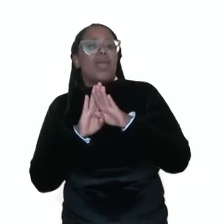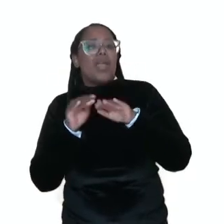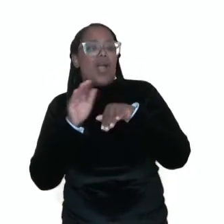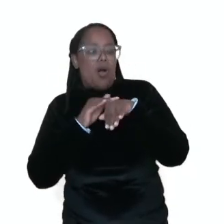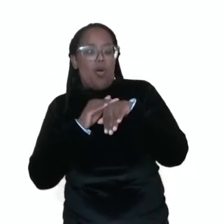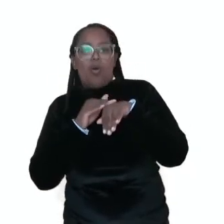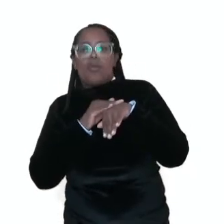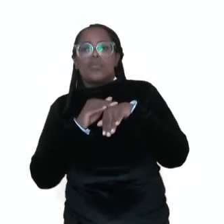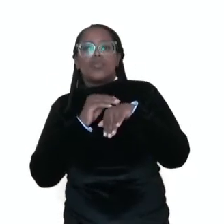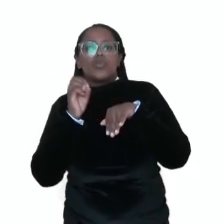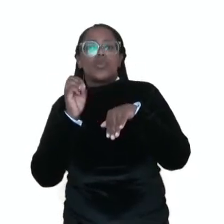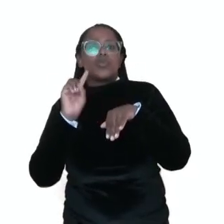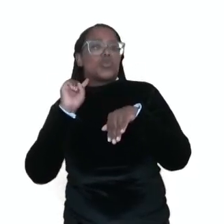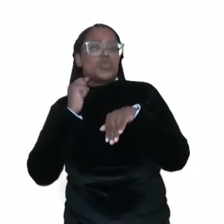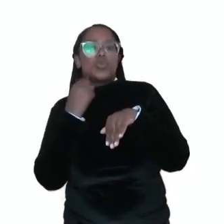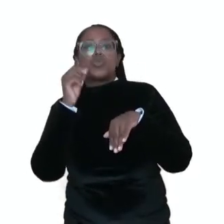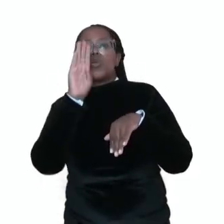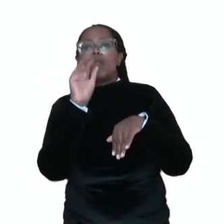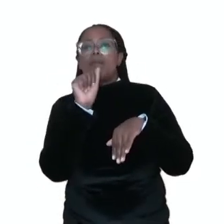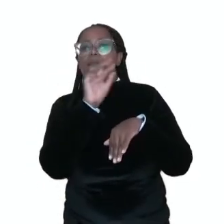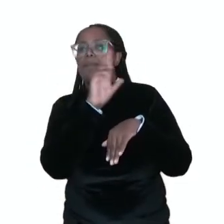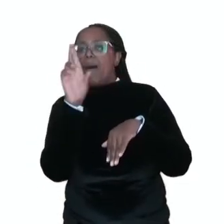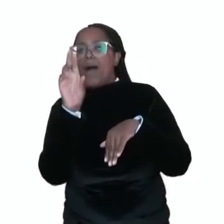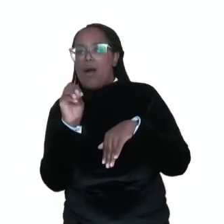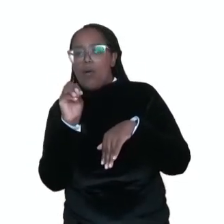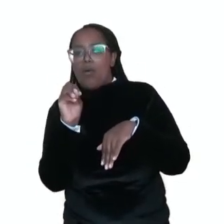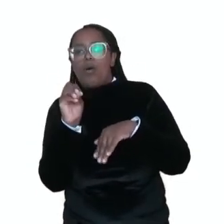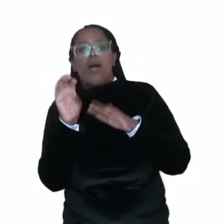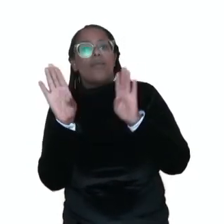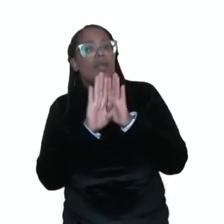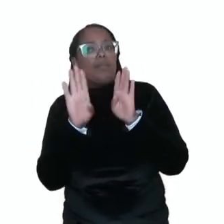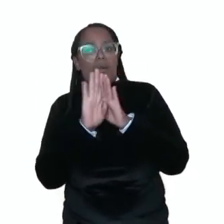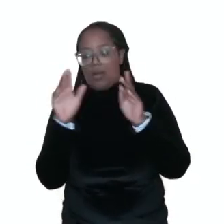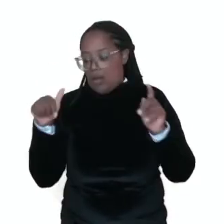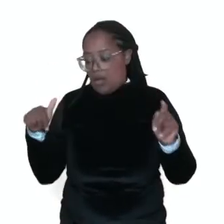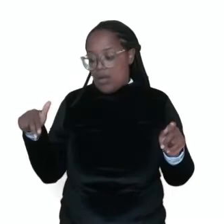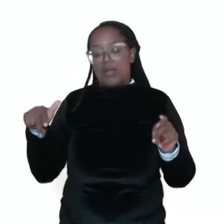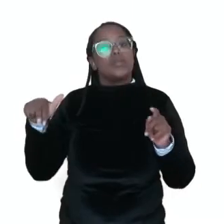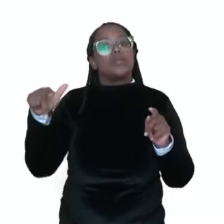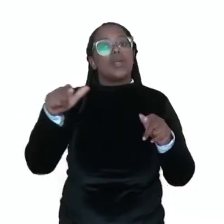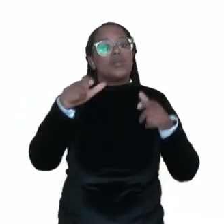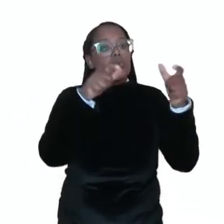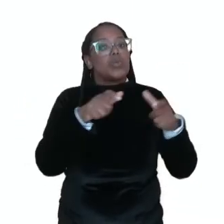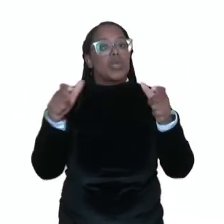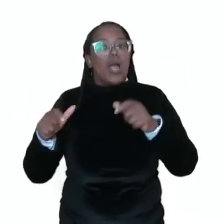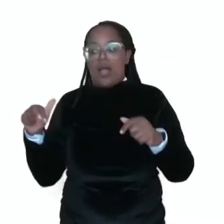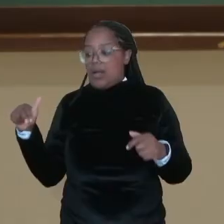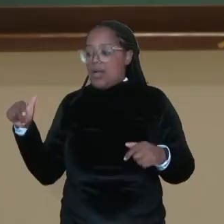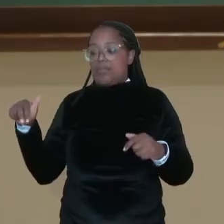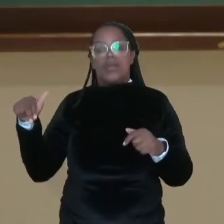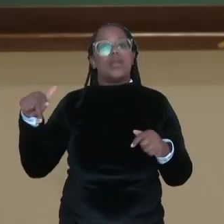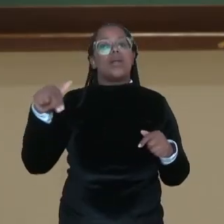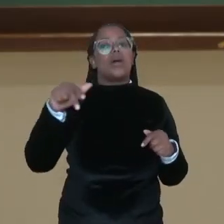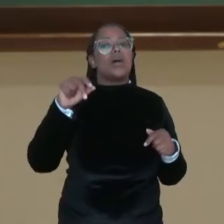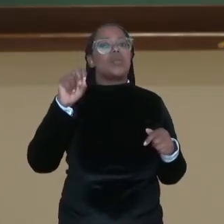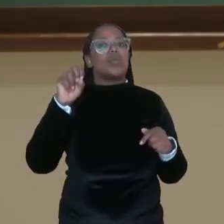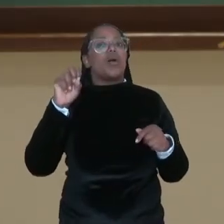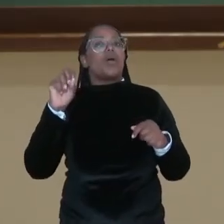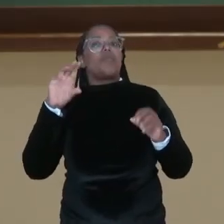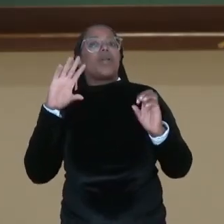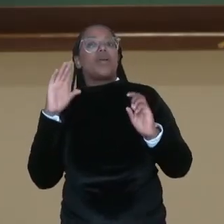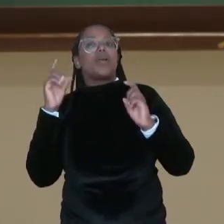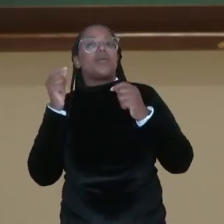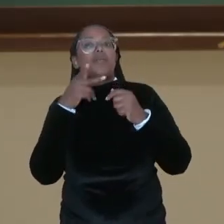de olhos vendados, caminham lentamente, interferindo poeticamente no fluxo cotidiano. Caminhando vendados, o que isso quer dizer?